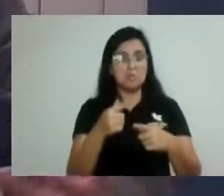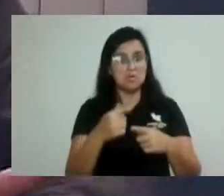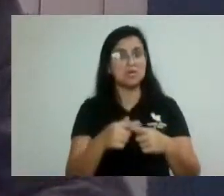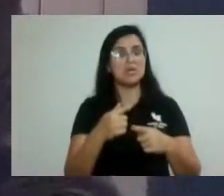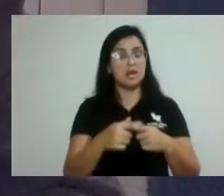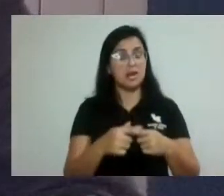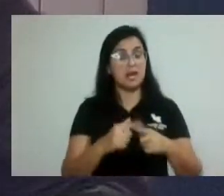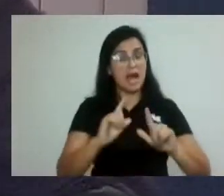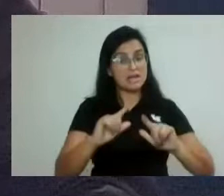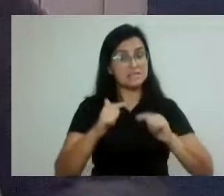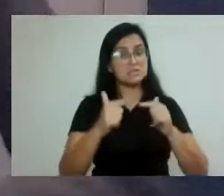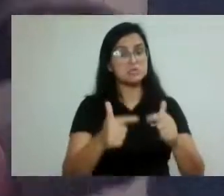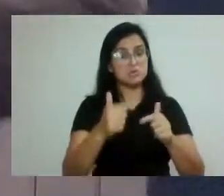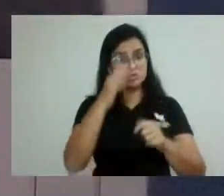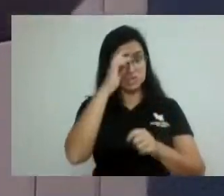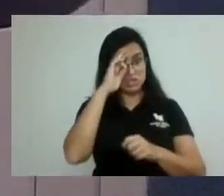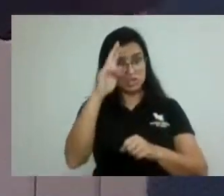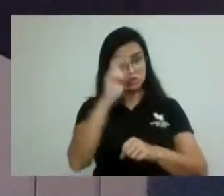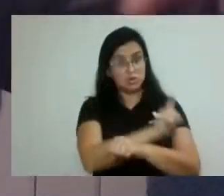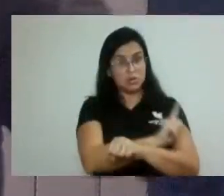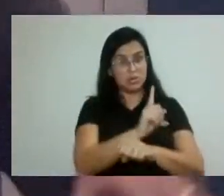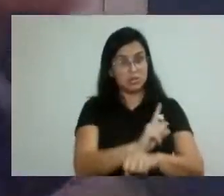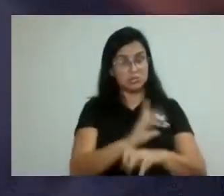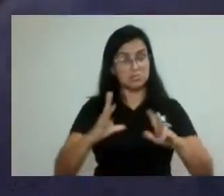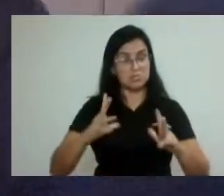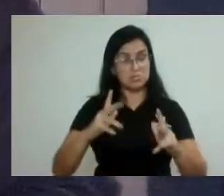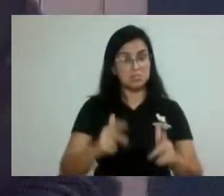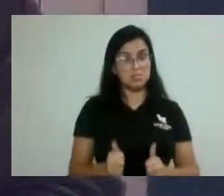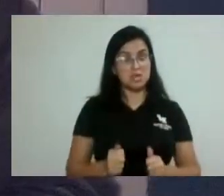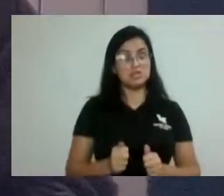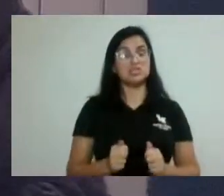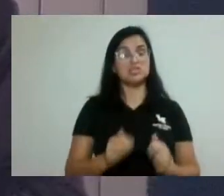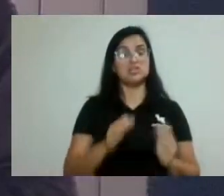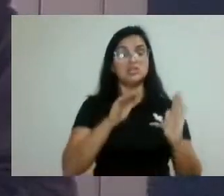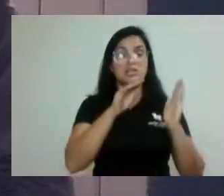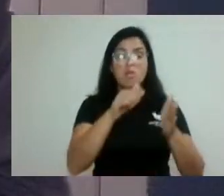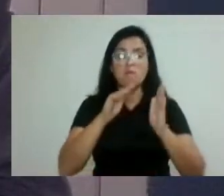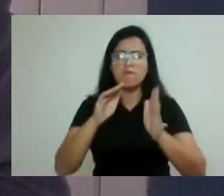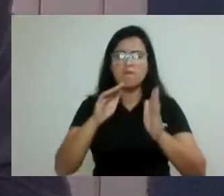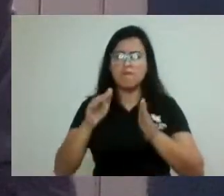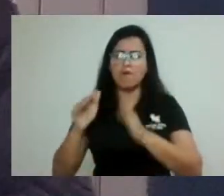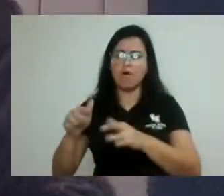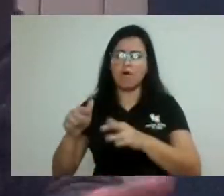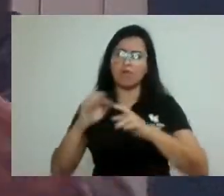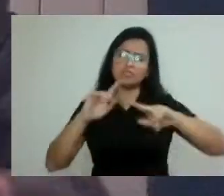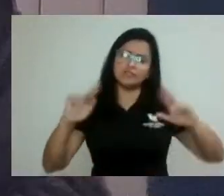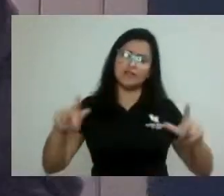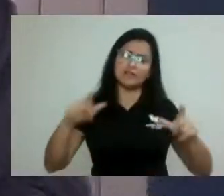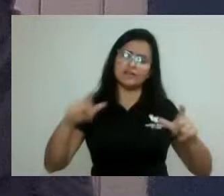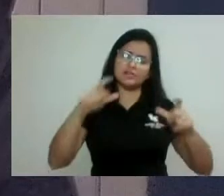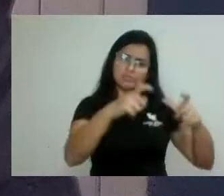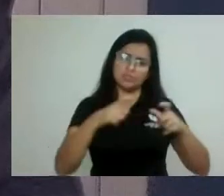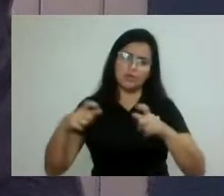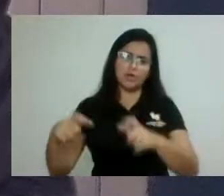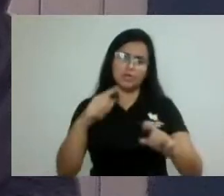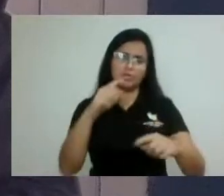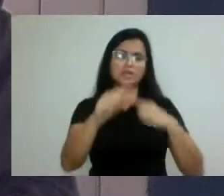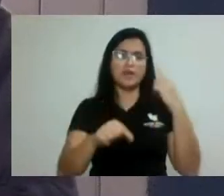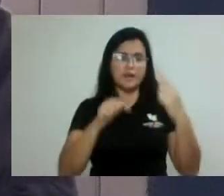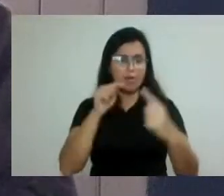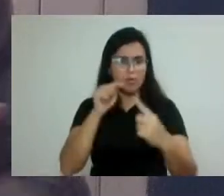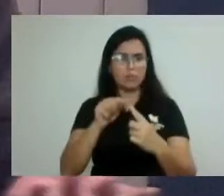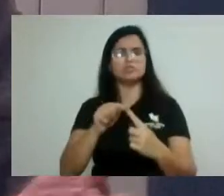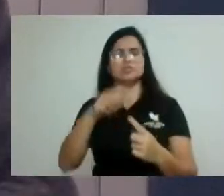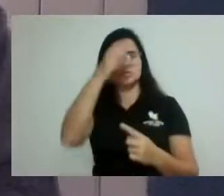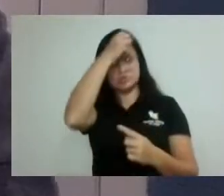Nossa Senhora Aparecida, que possa ser atendido todos os demais bairros, eu tenho certeza que essa a intenção da prefeita, junto com os colaboradores lá do